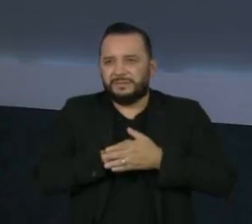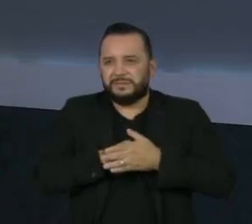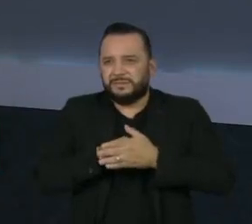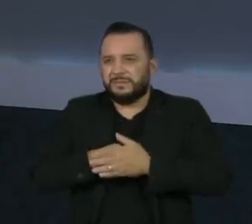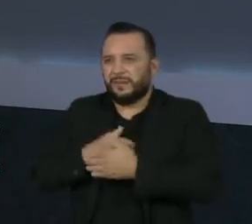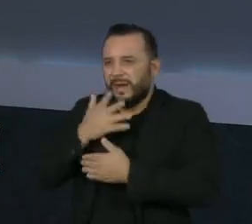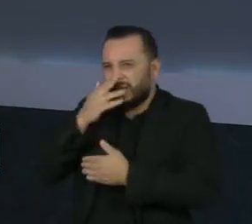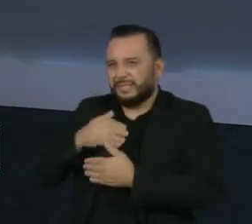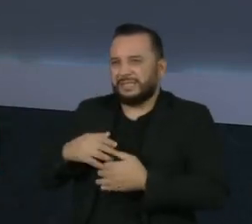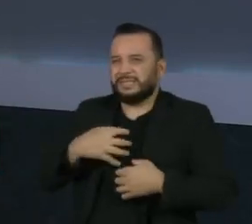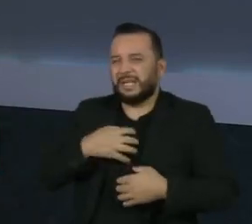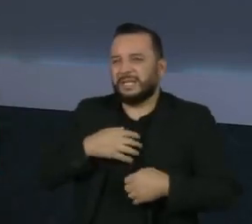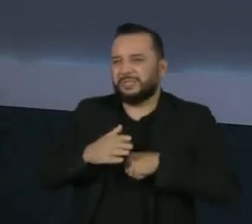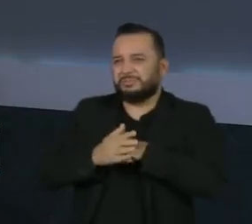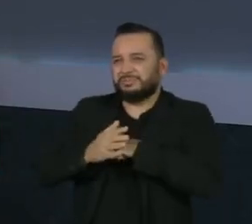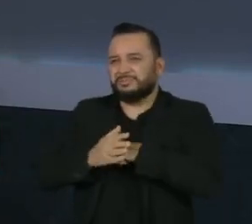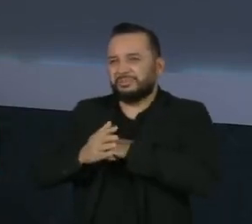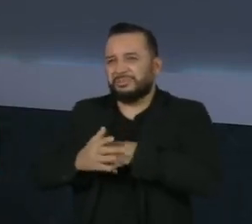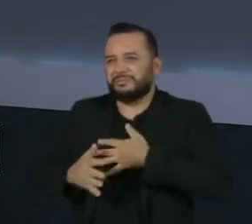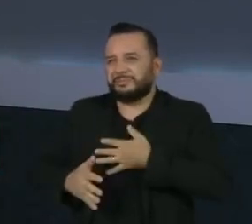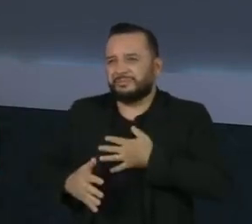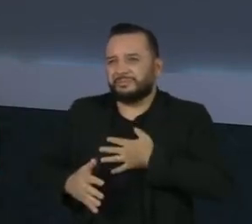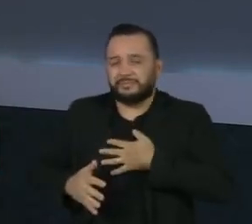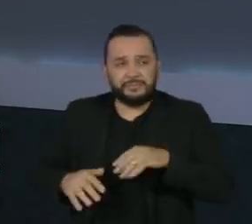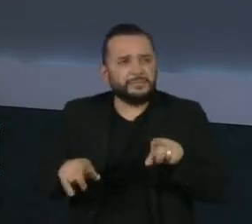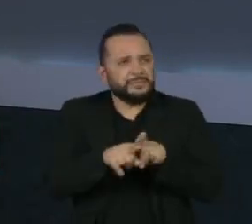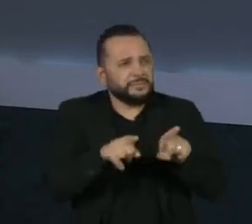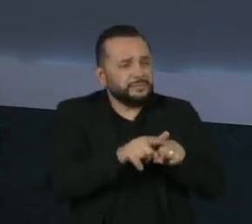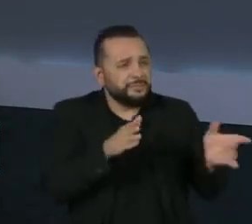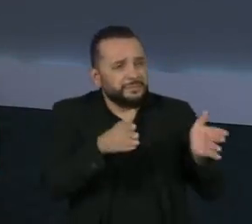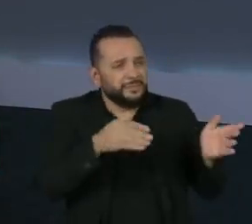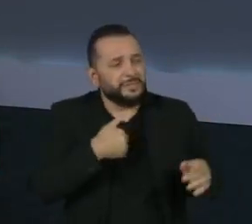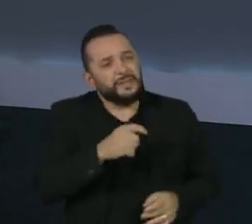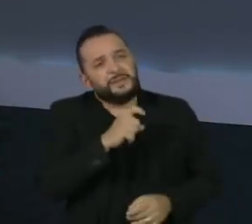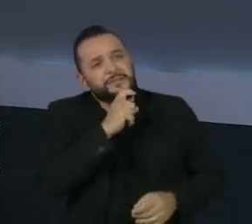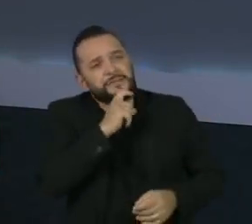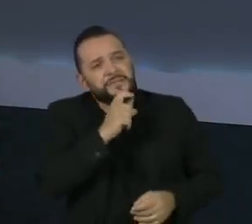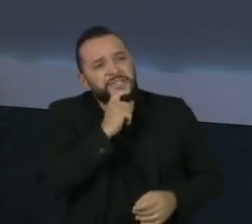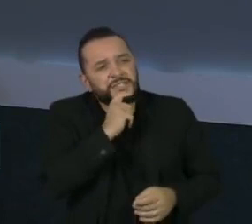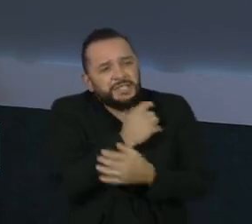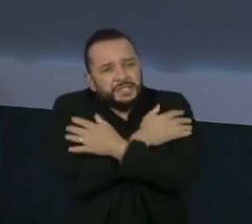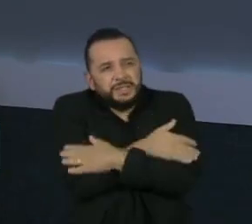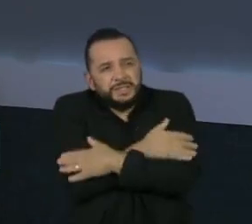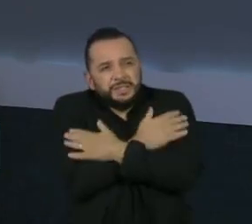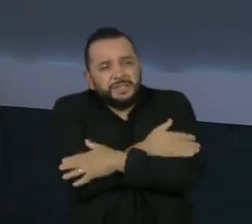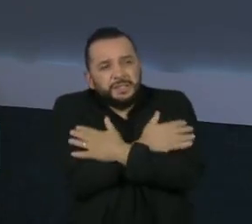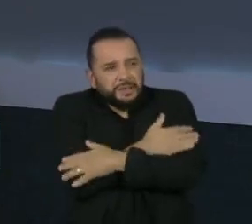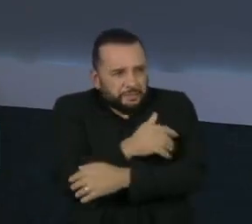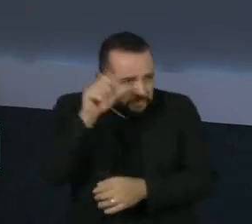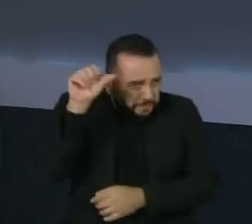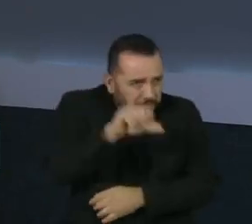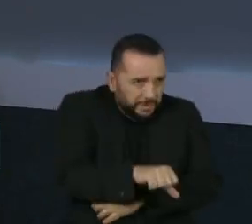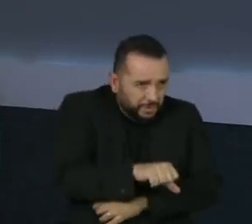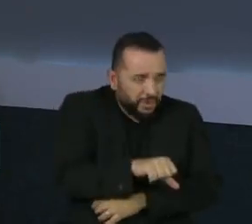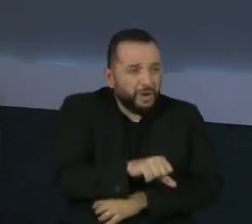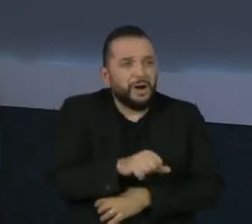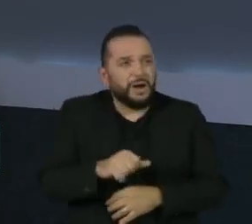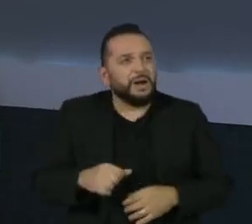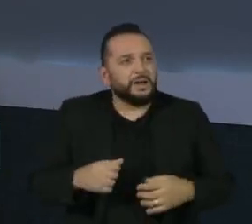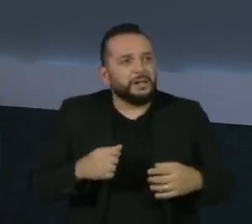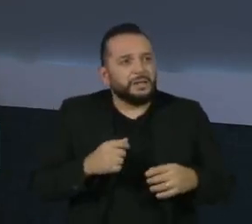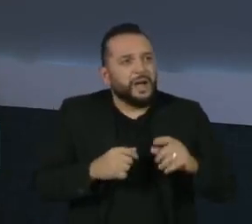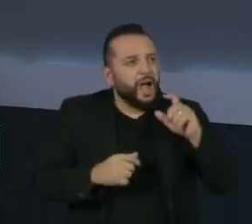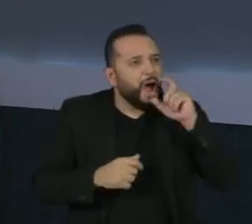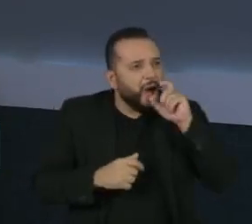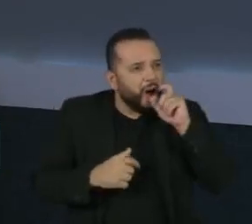meses mais frios do ano, os quadros tendem a se mostrar, não, de forma mais intensa.